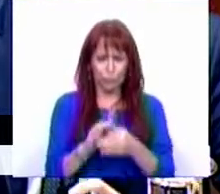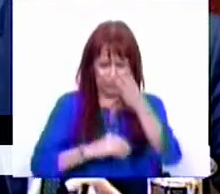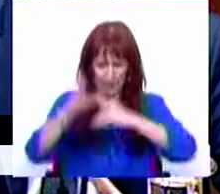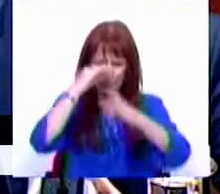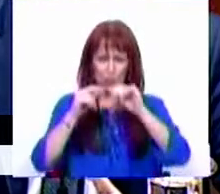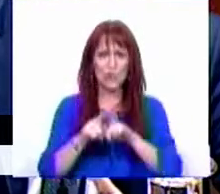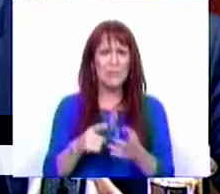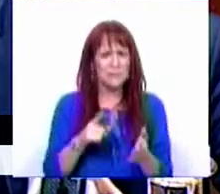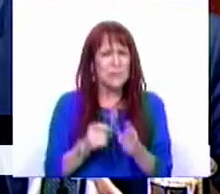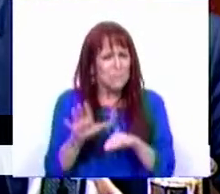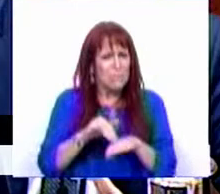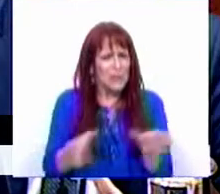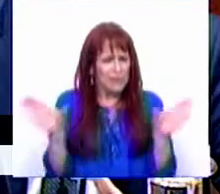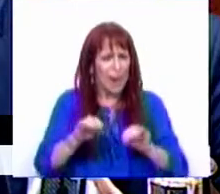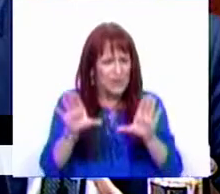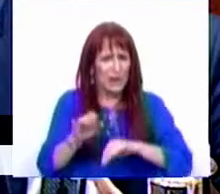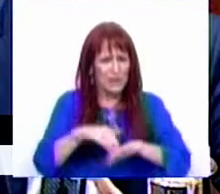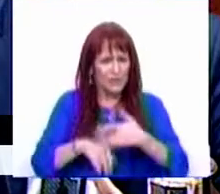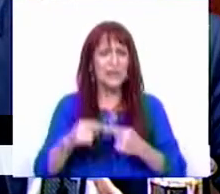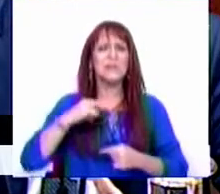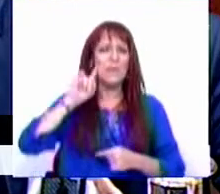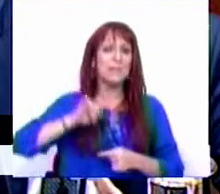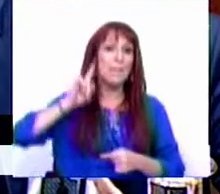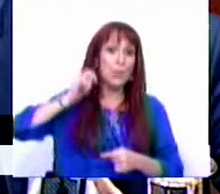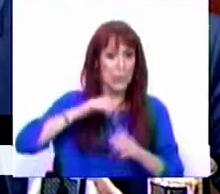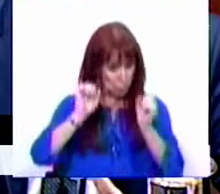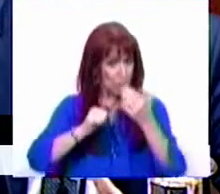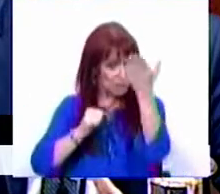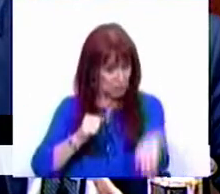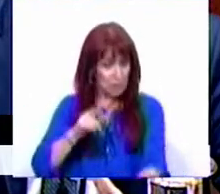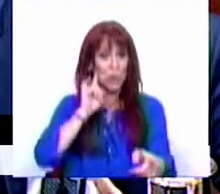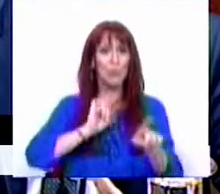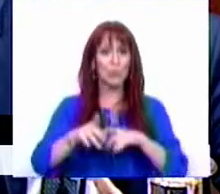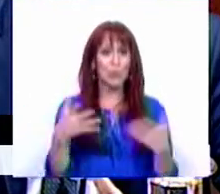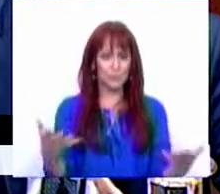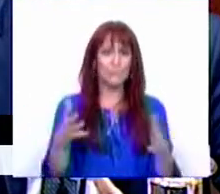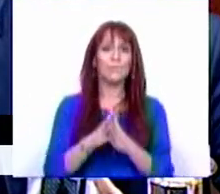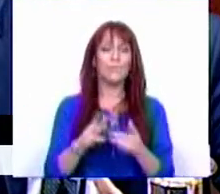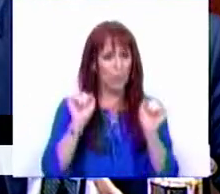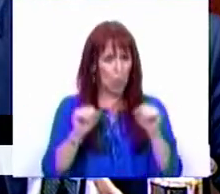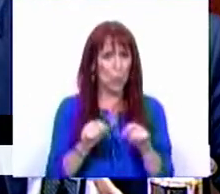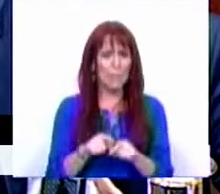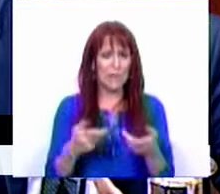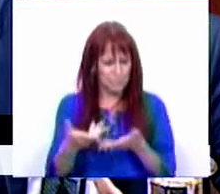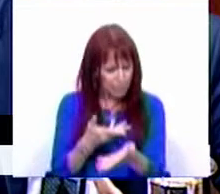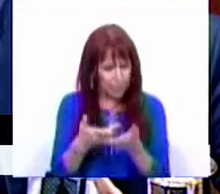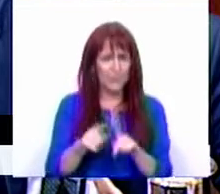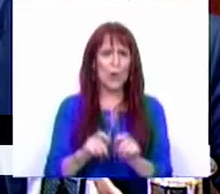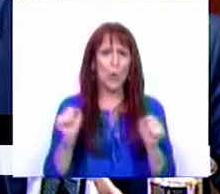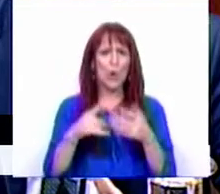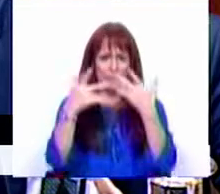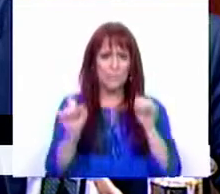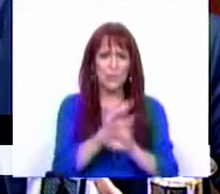aprendizagens. Mas precisamos fazer mais e sabemos que é importante e concordamos consigo, Sra. Deputada, que concordamos na partilha, concordamos na